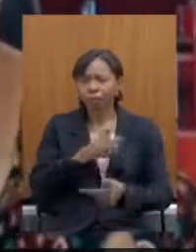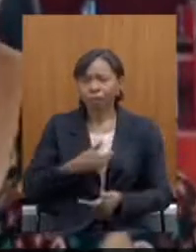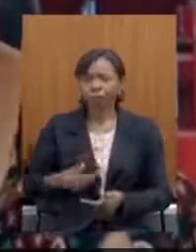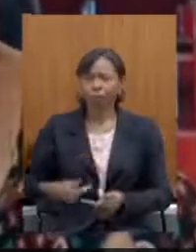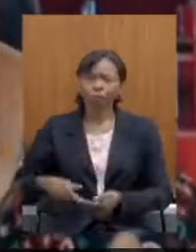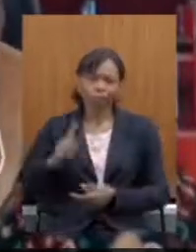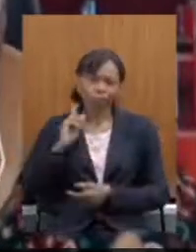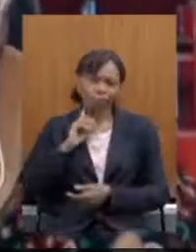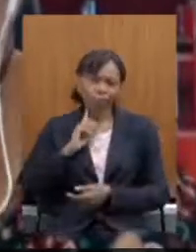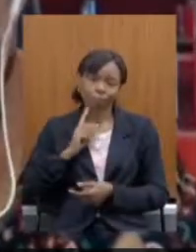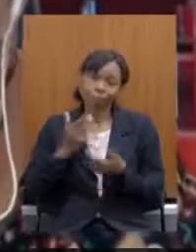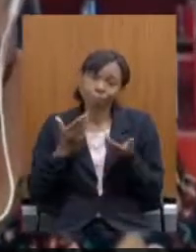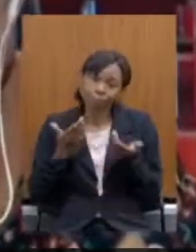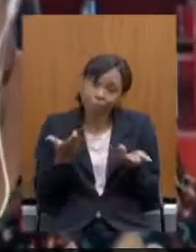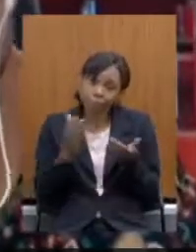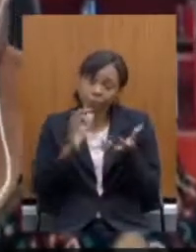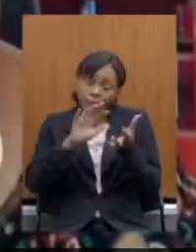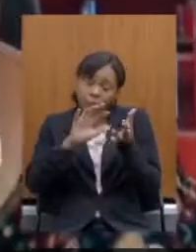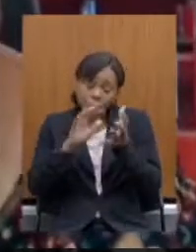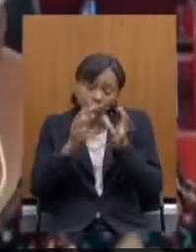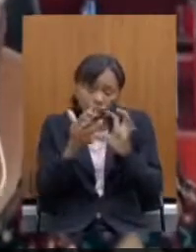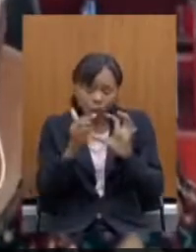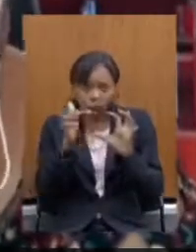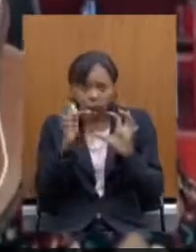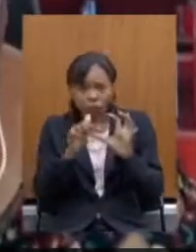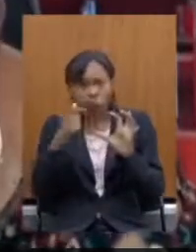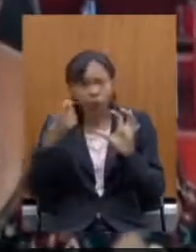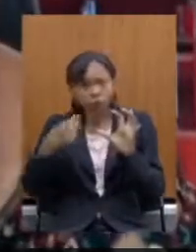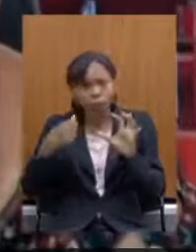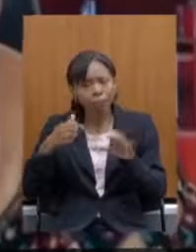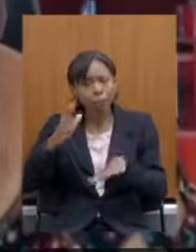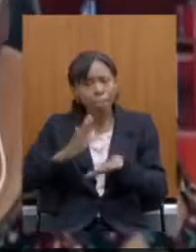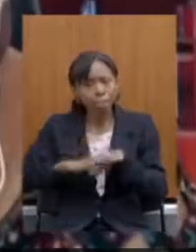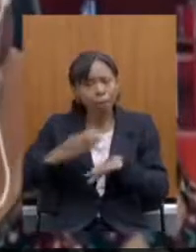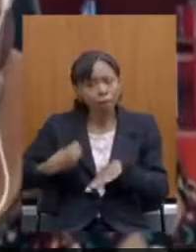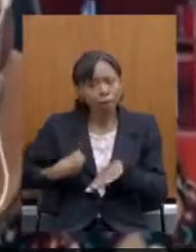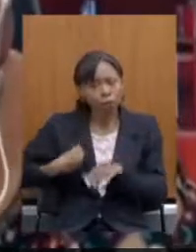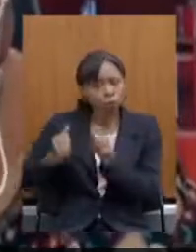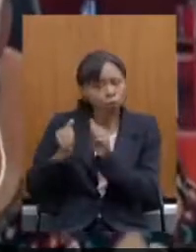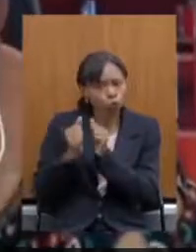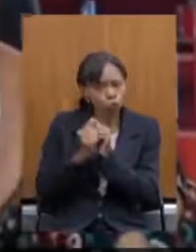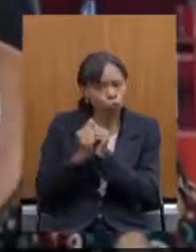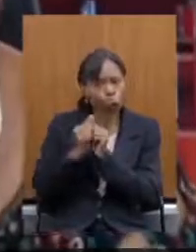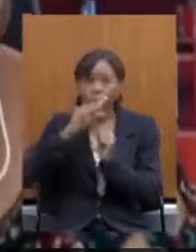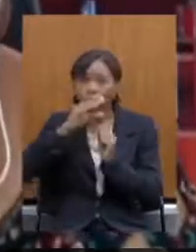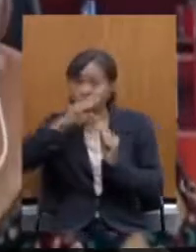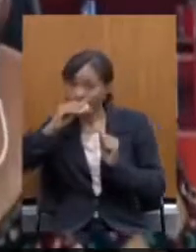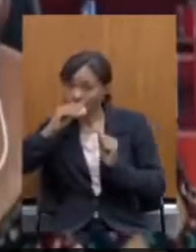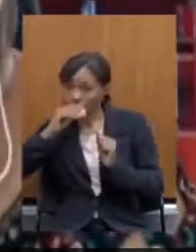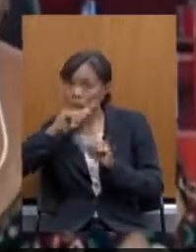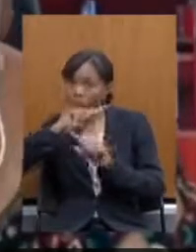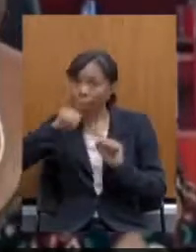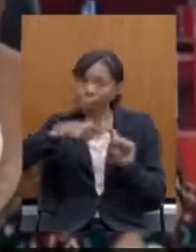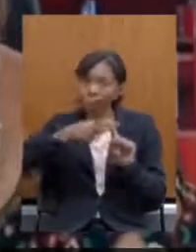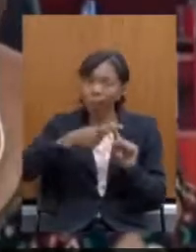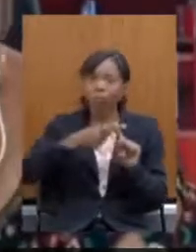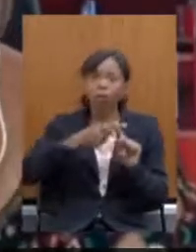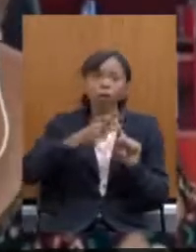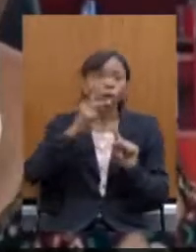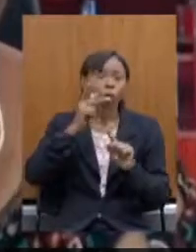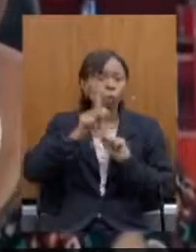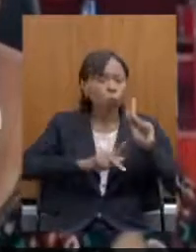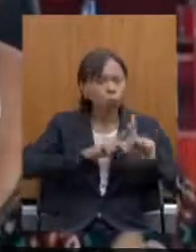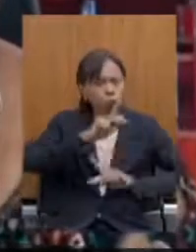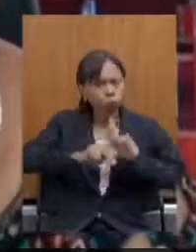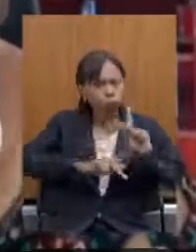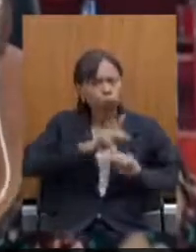reforma que deveríamos trabalhar com a participação maior não apenas dos servidores mas também da população uma vez que a